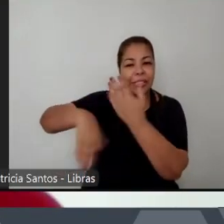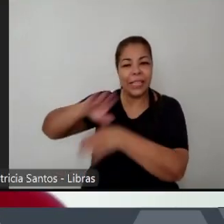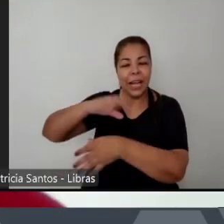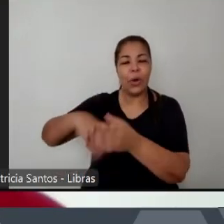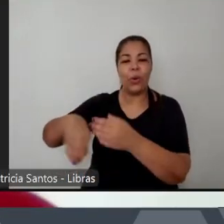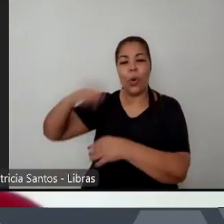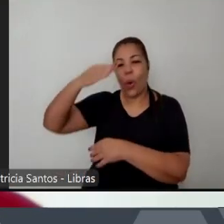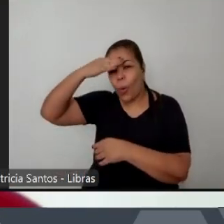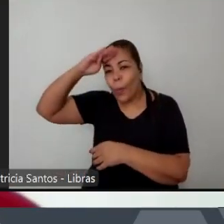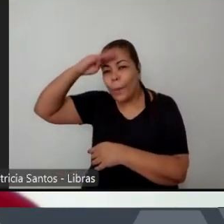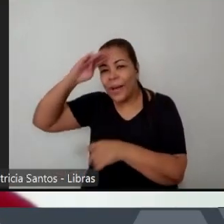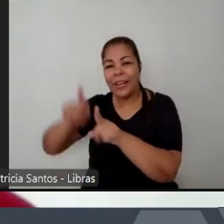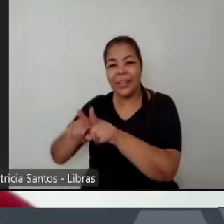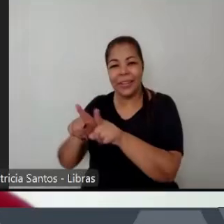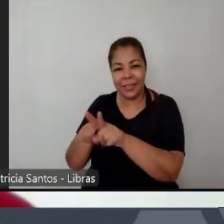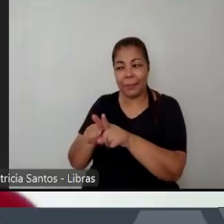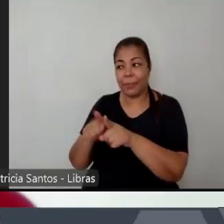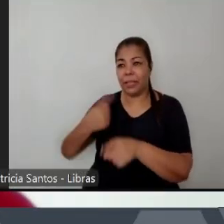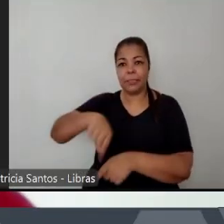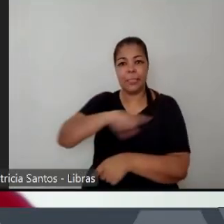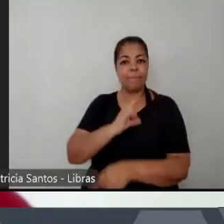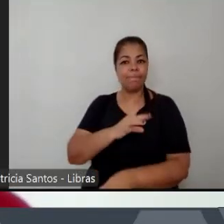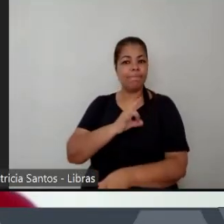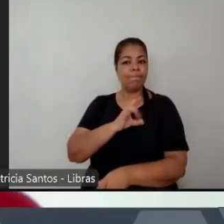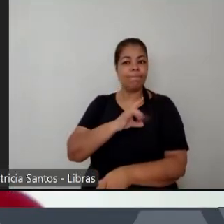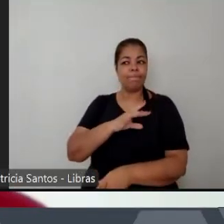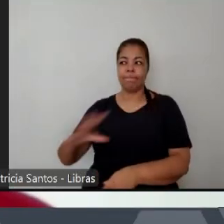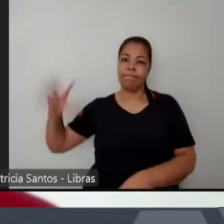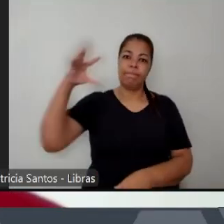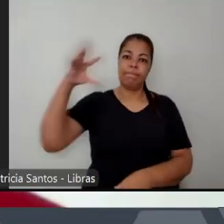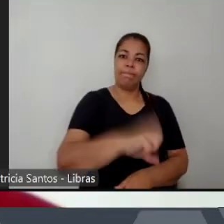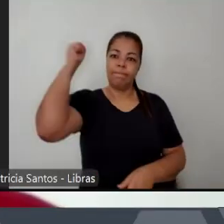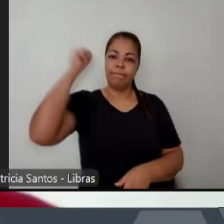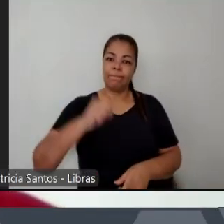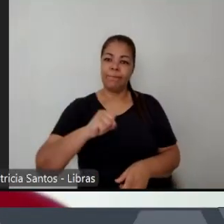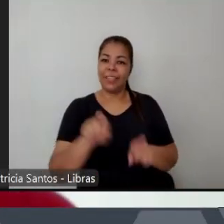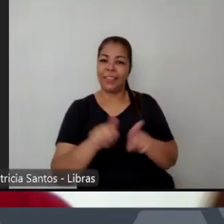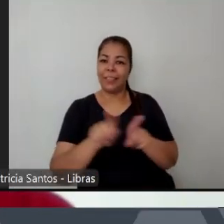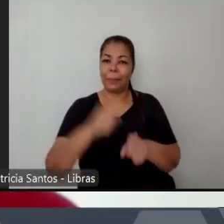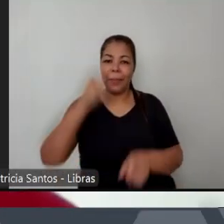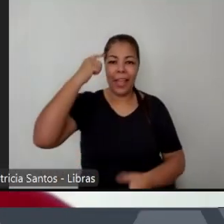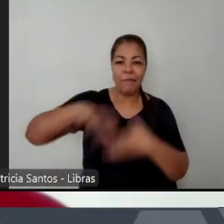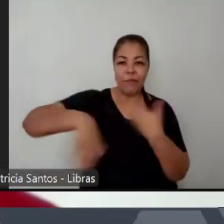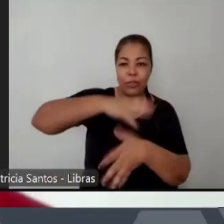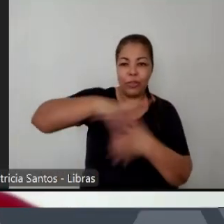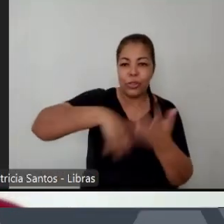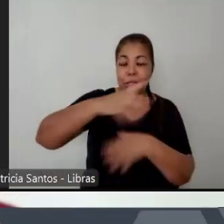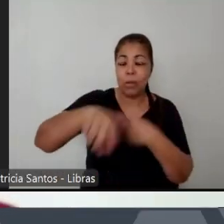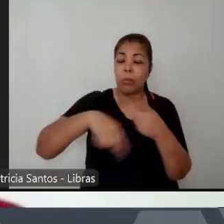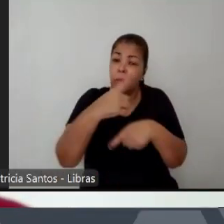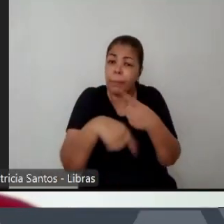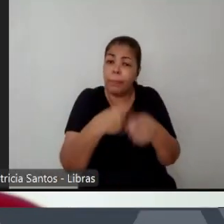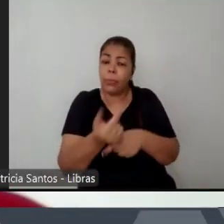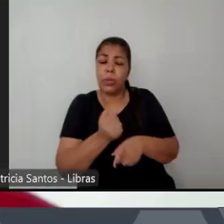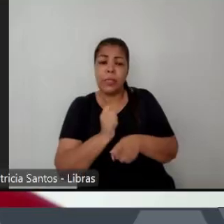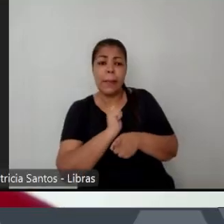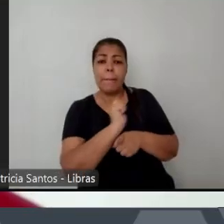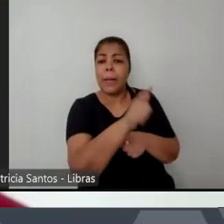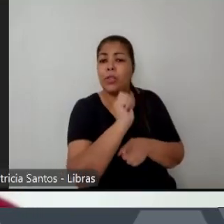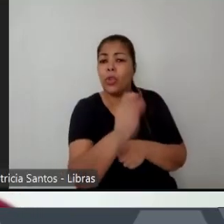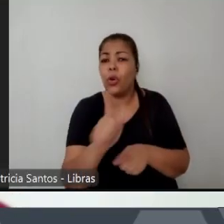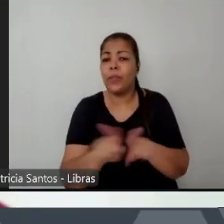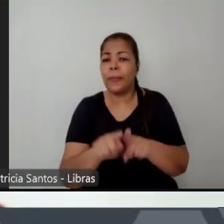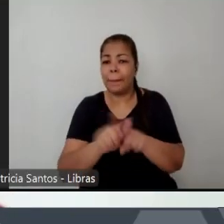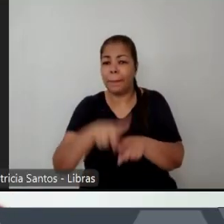tomada do comunismo na América Latina e mandou os padres para as periferias a partir do conselho Vaticano II uma